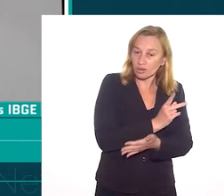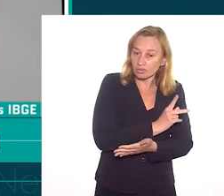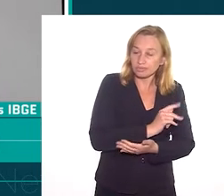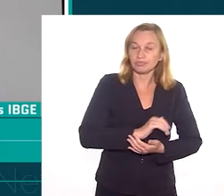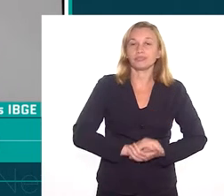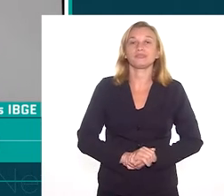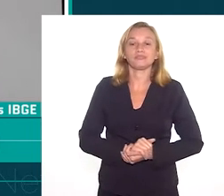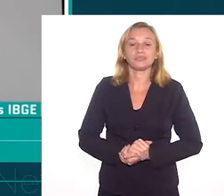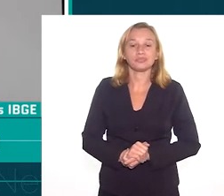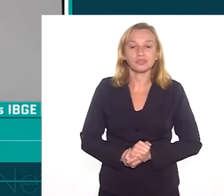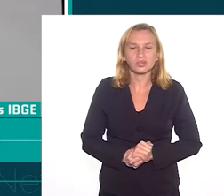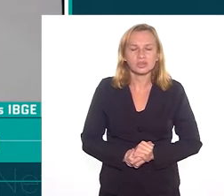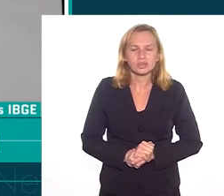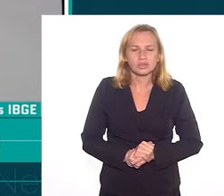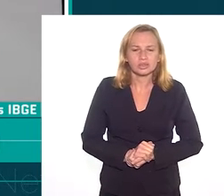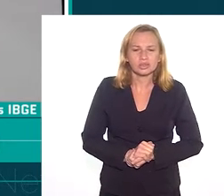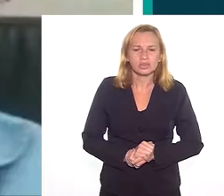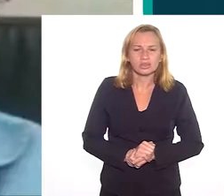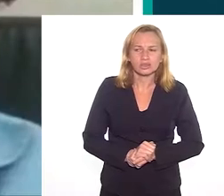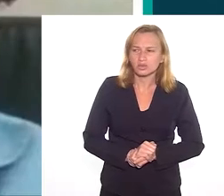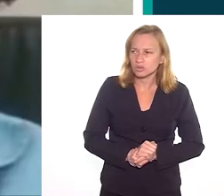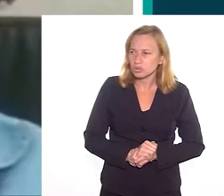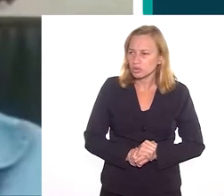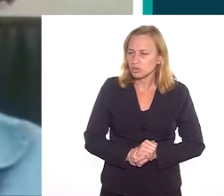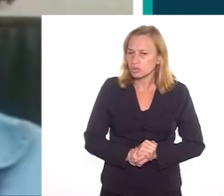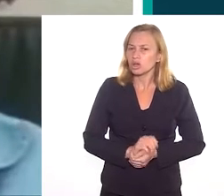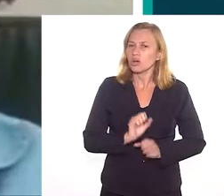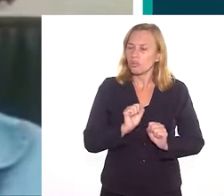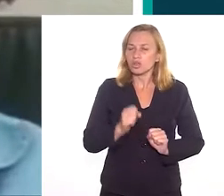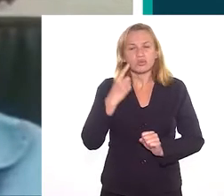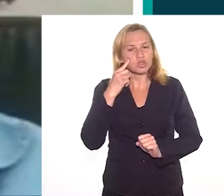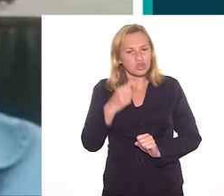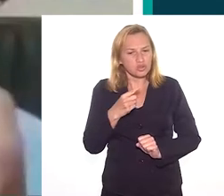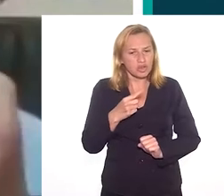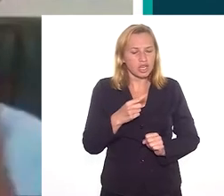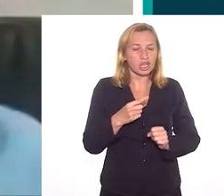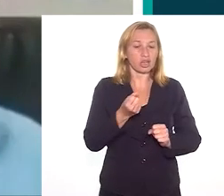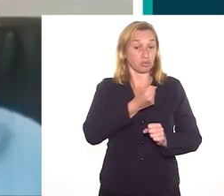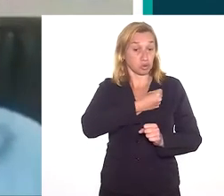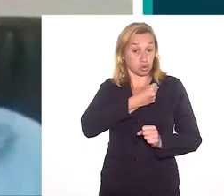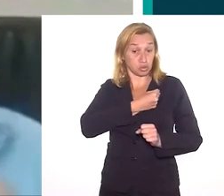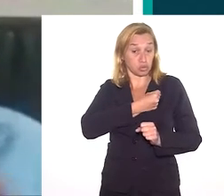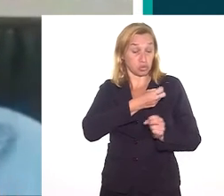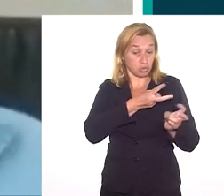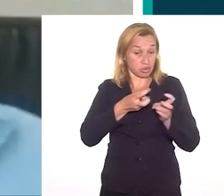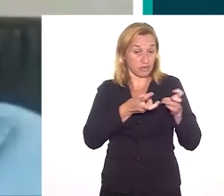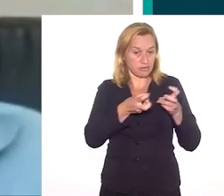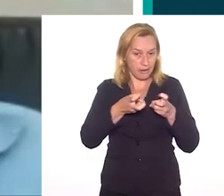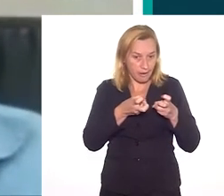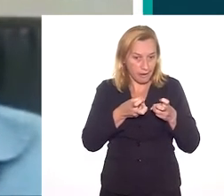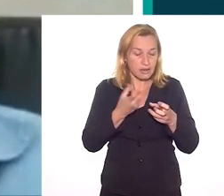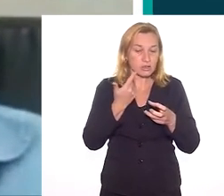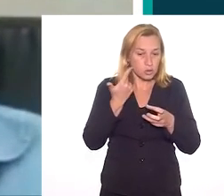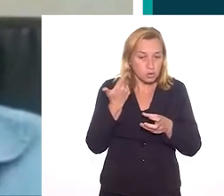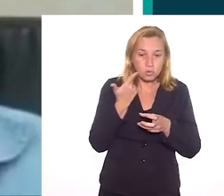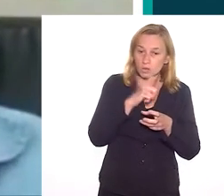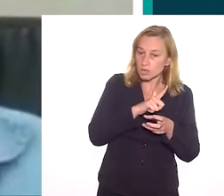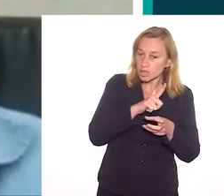efetivada e foi tão séria que nós podemos ver a partir dos dados